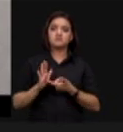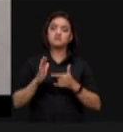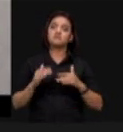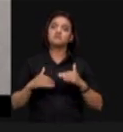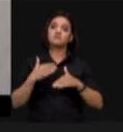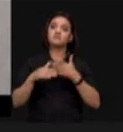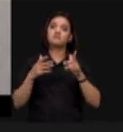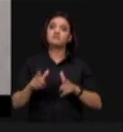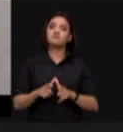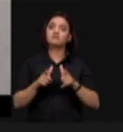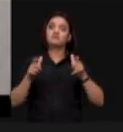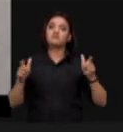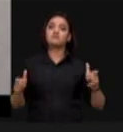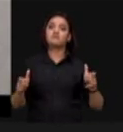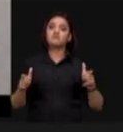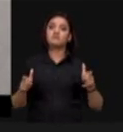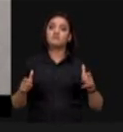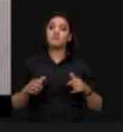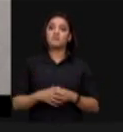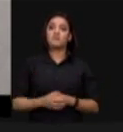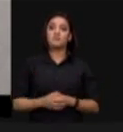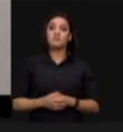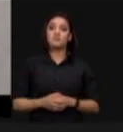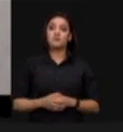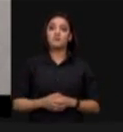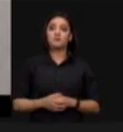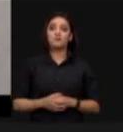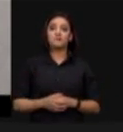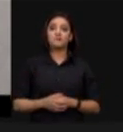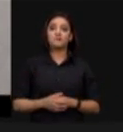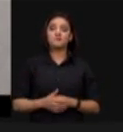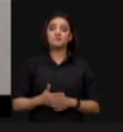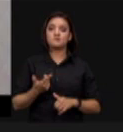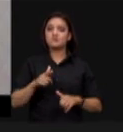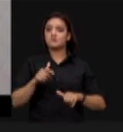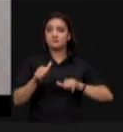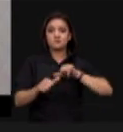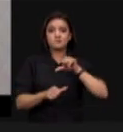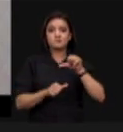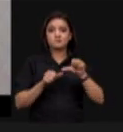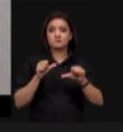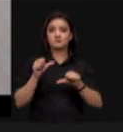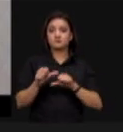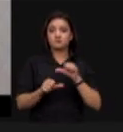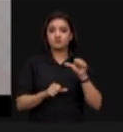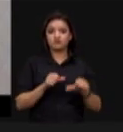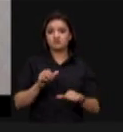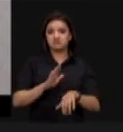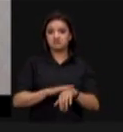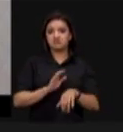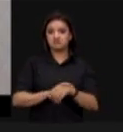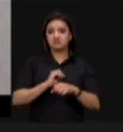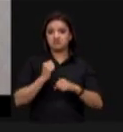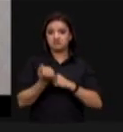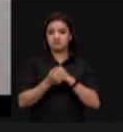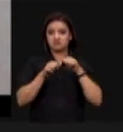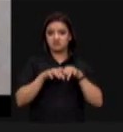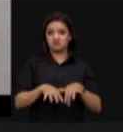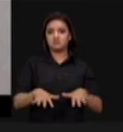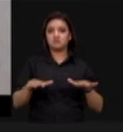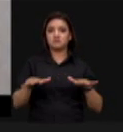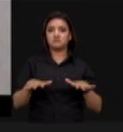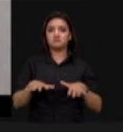não foi mudado durante a pandemia. Eu quero mostrar o próximo, que é mais